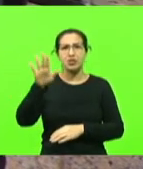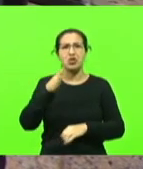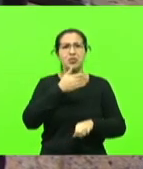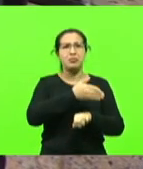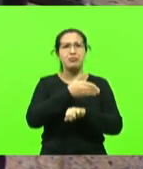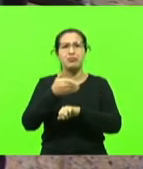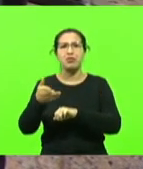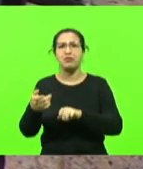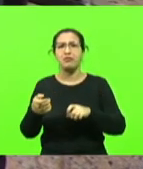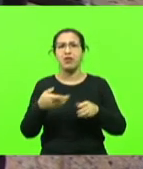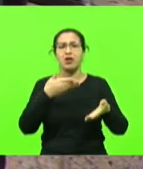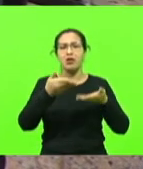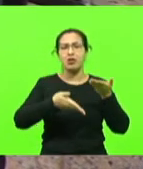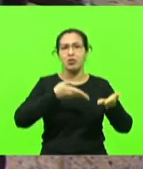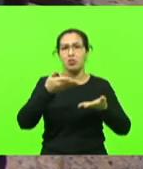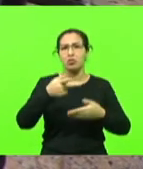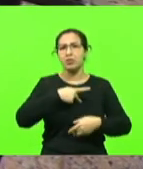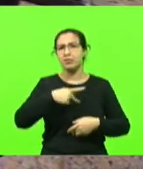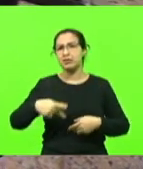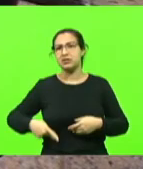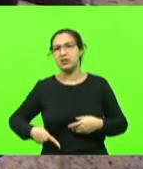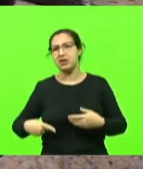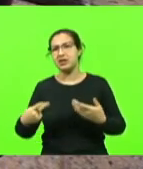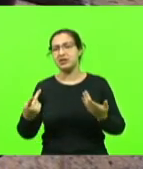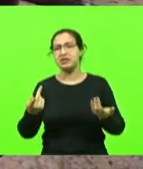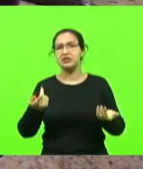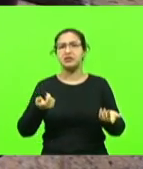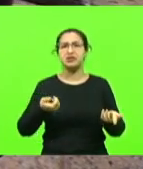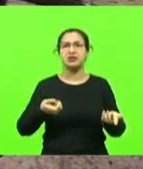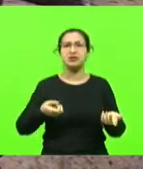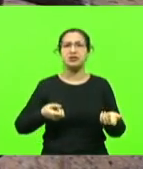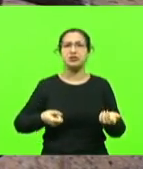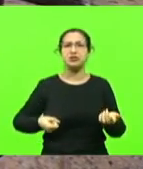presidentes, embaixadores, diplomatas,